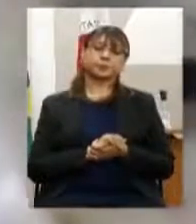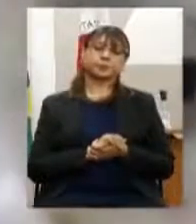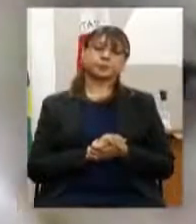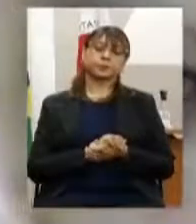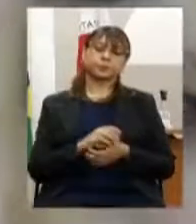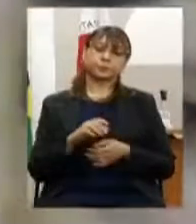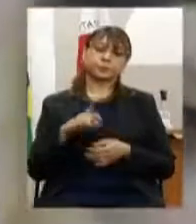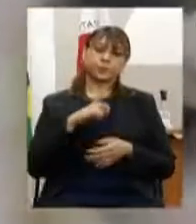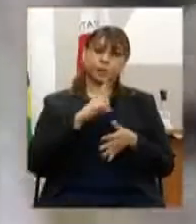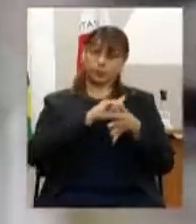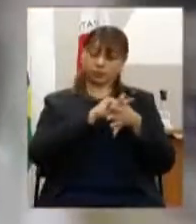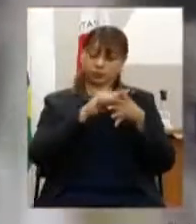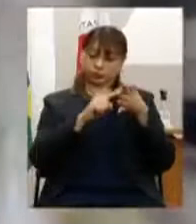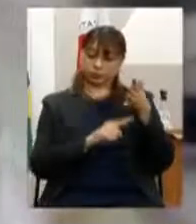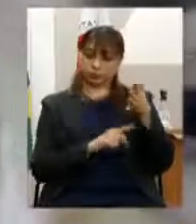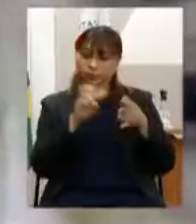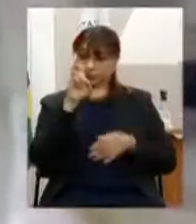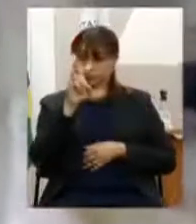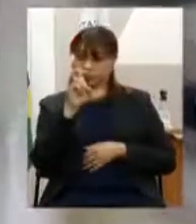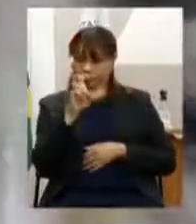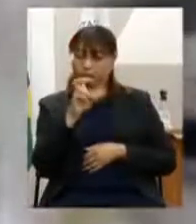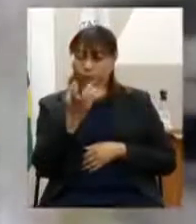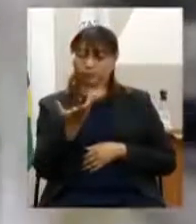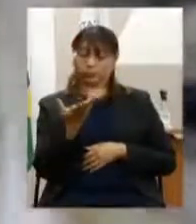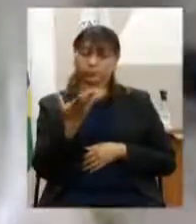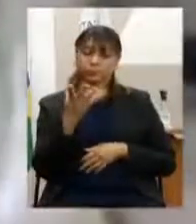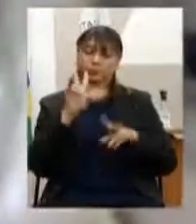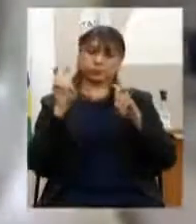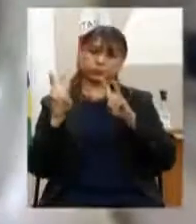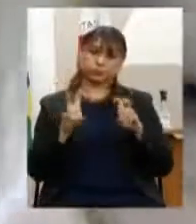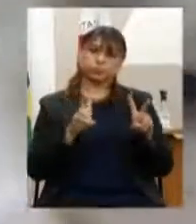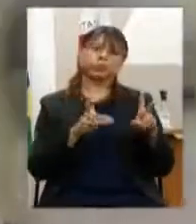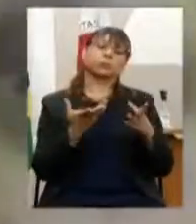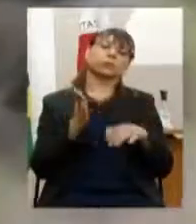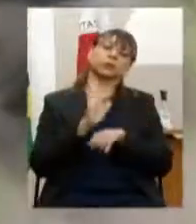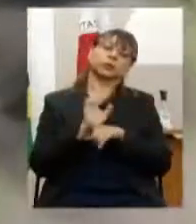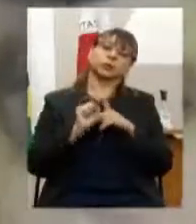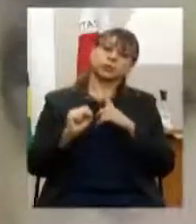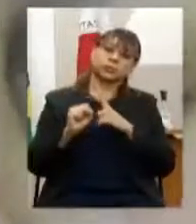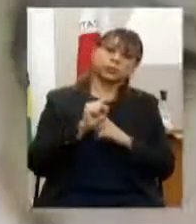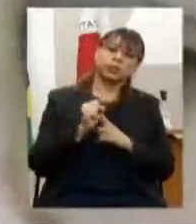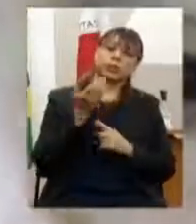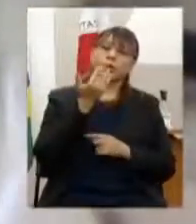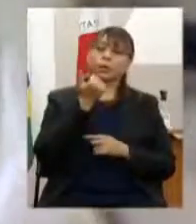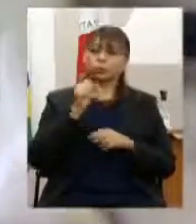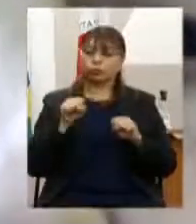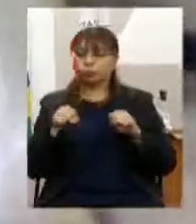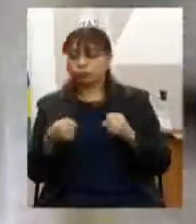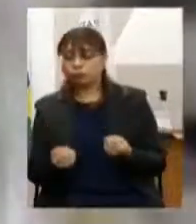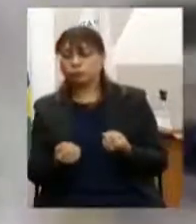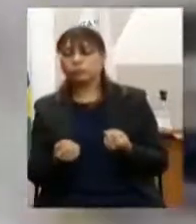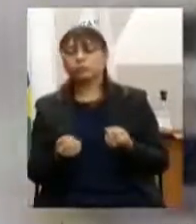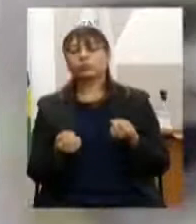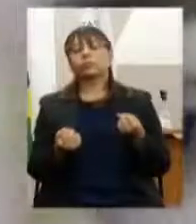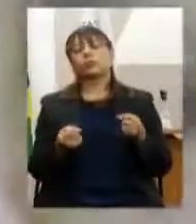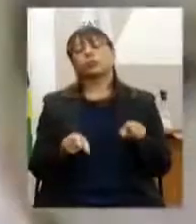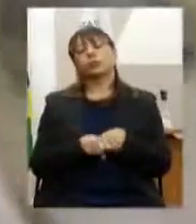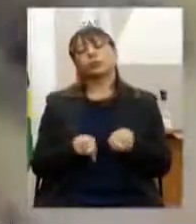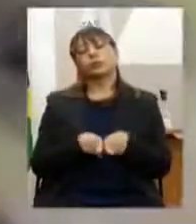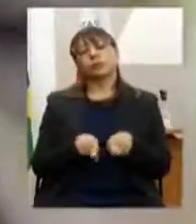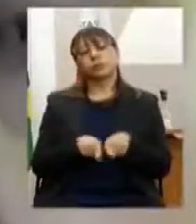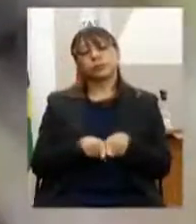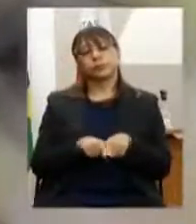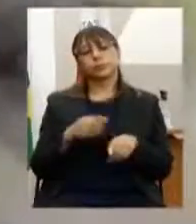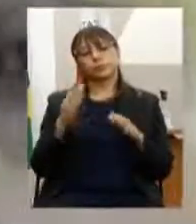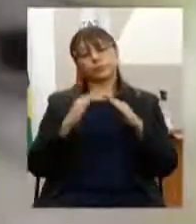temas que foram debatidos foi assistência social, segurança alimentar e nutricional, moradia, economia